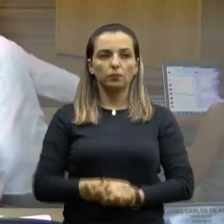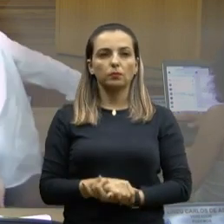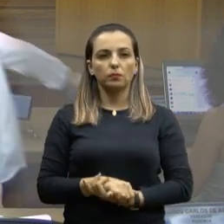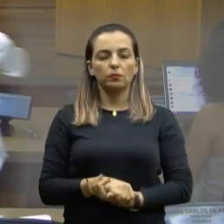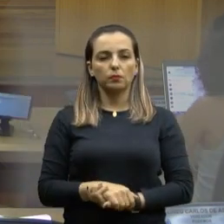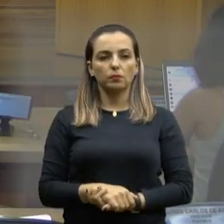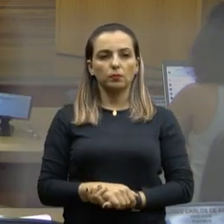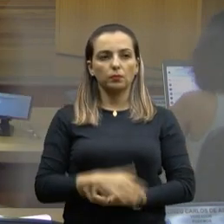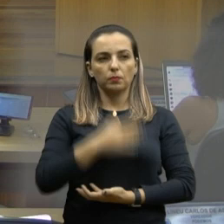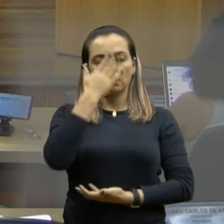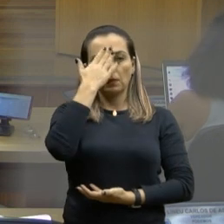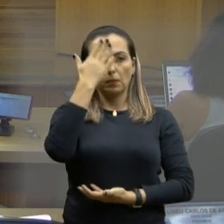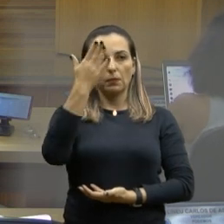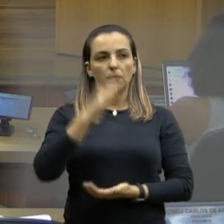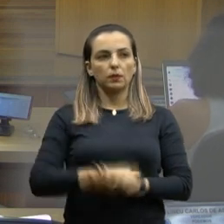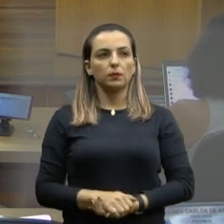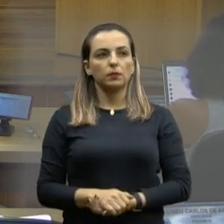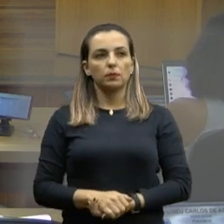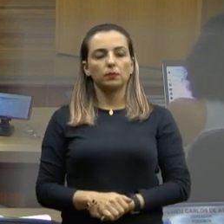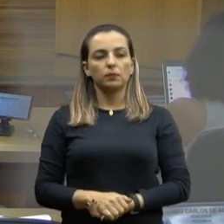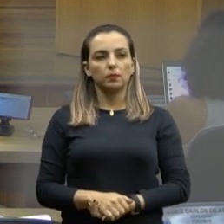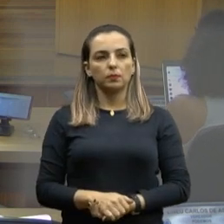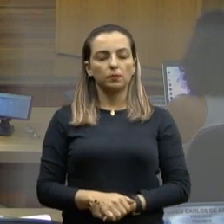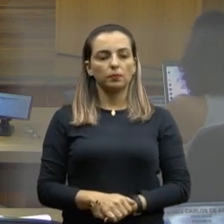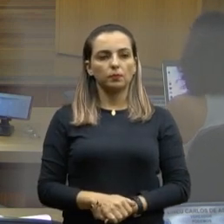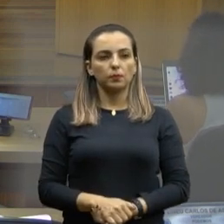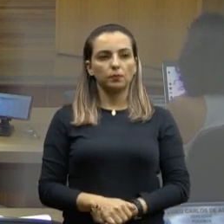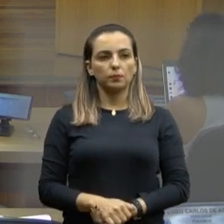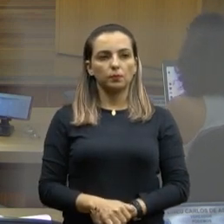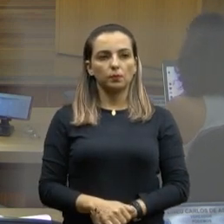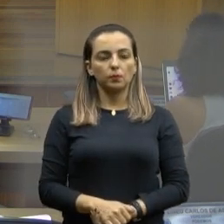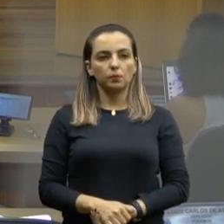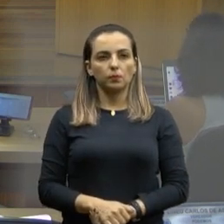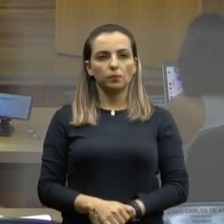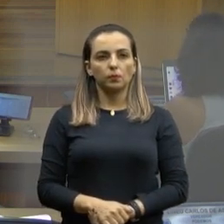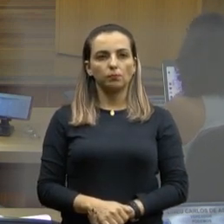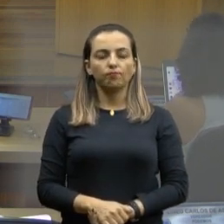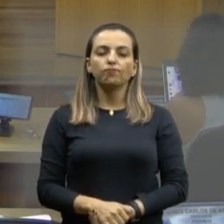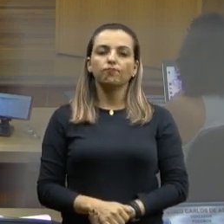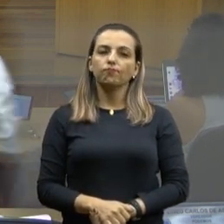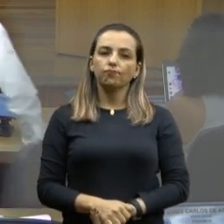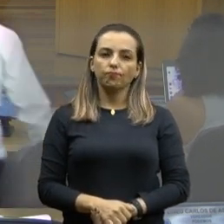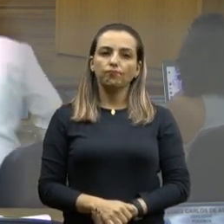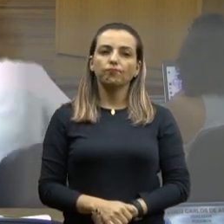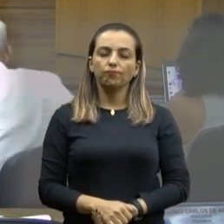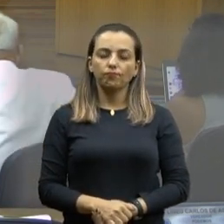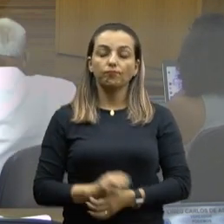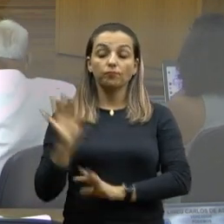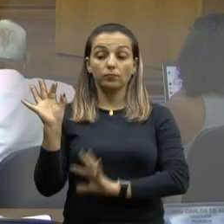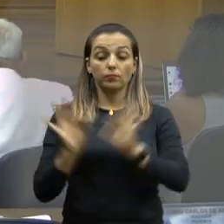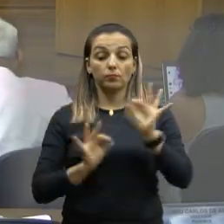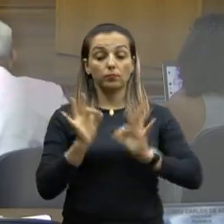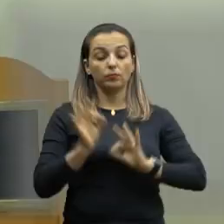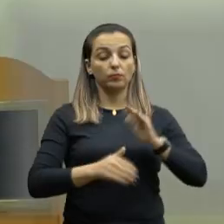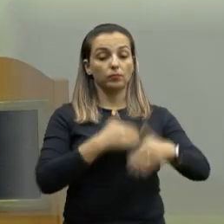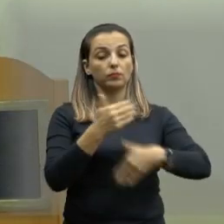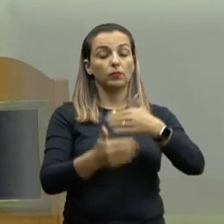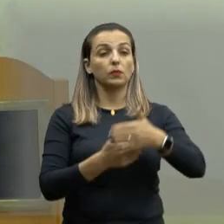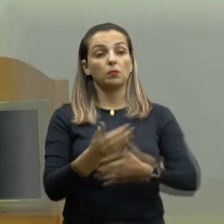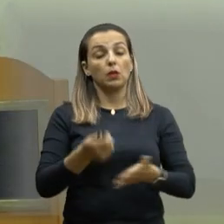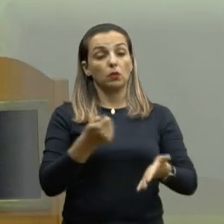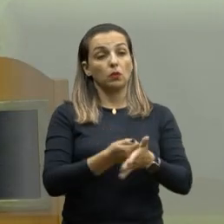Obrigado, vereador. Prossiga. Obrigada, Lucas. Dizer que nós estamos com um projeto em andamento que obriga